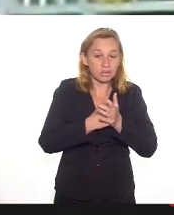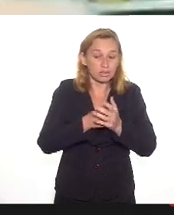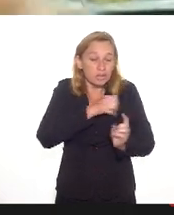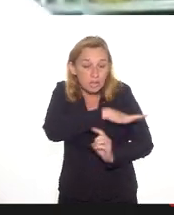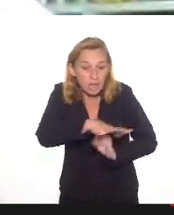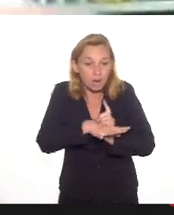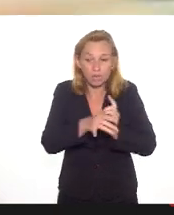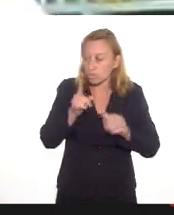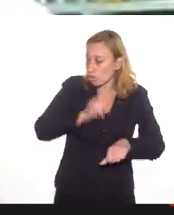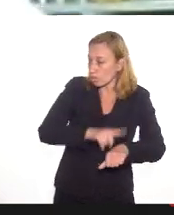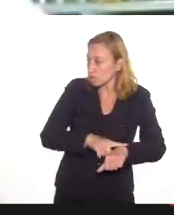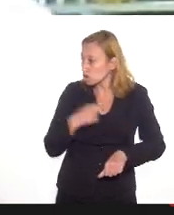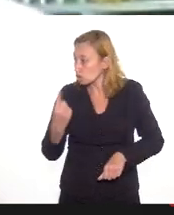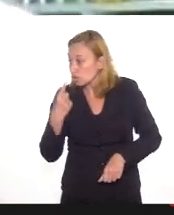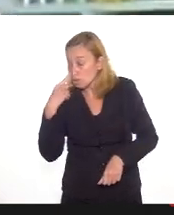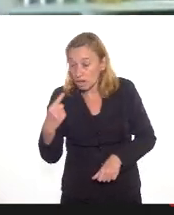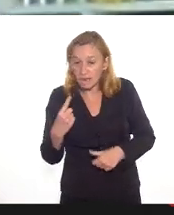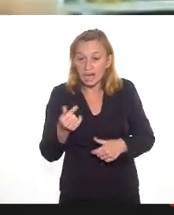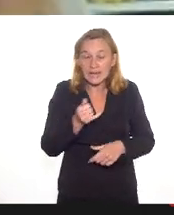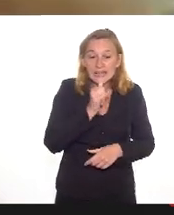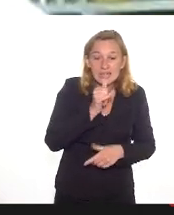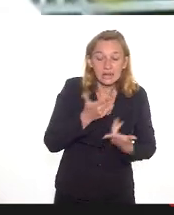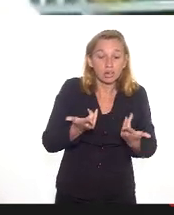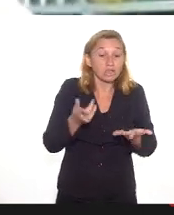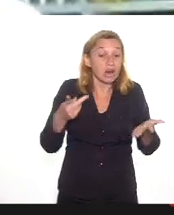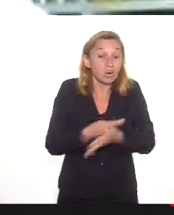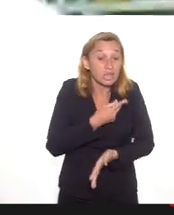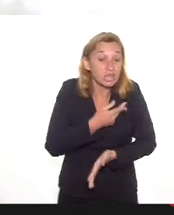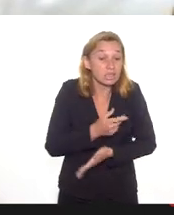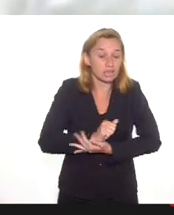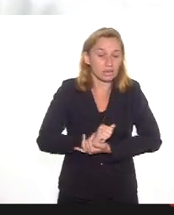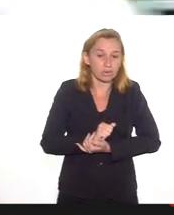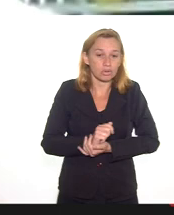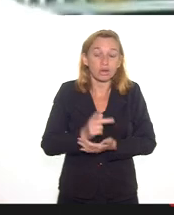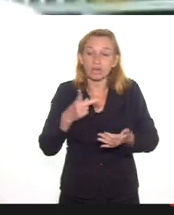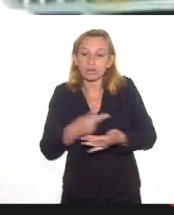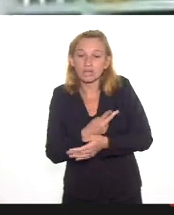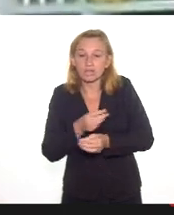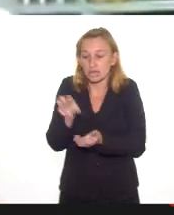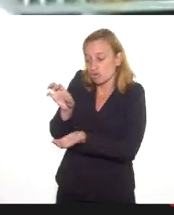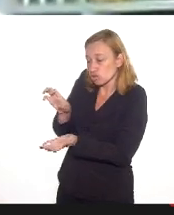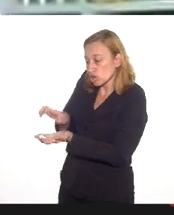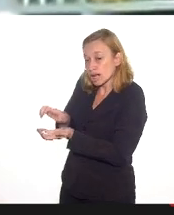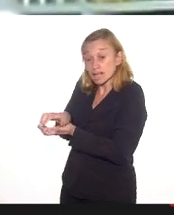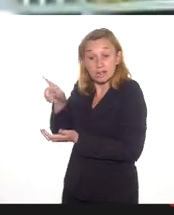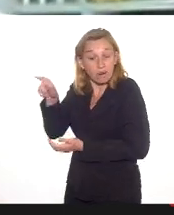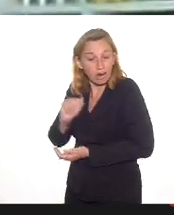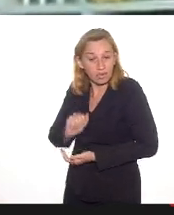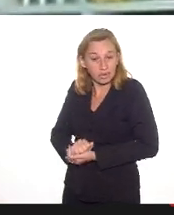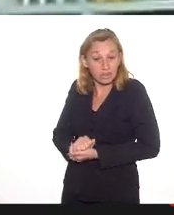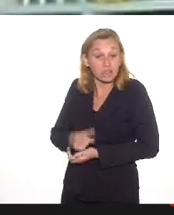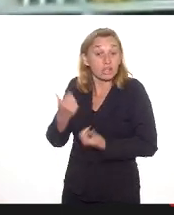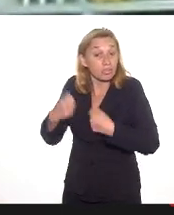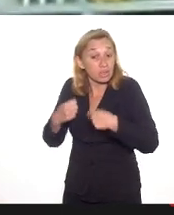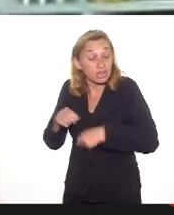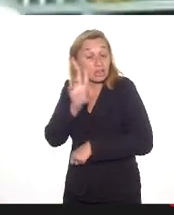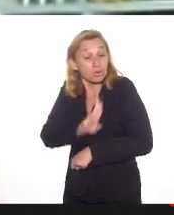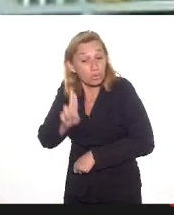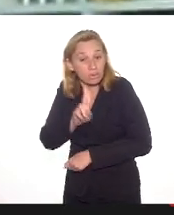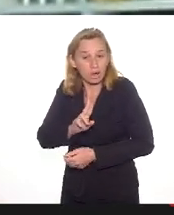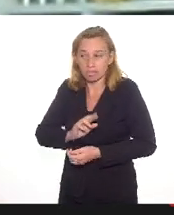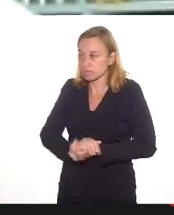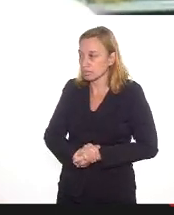em que a gente vê, por exemplo, o que está acontecendo, o que aconteceu no Jacarezinho. Então, gente precisa utilizar